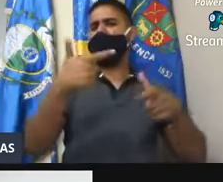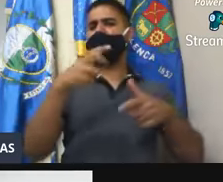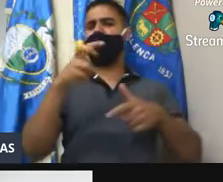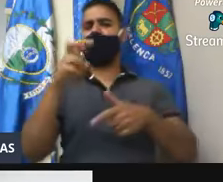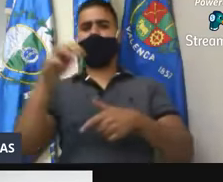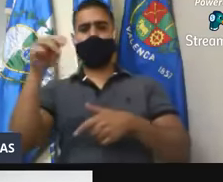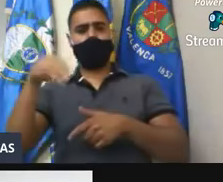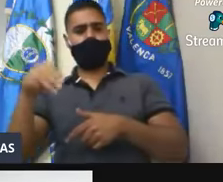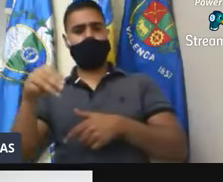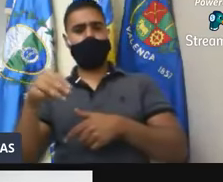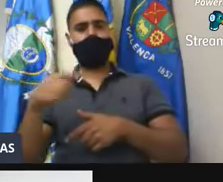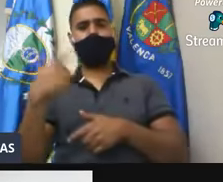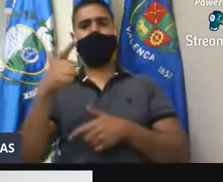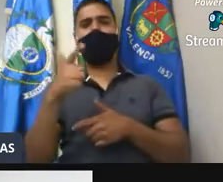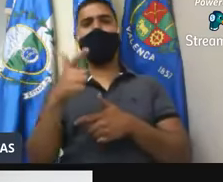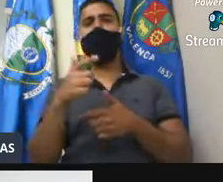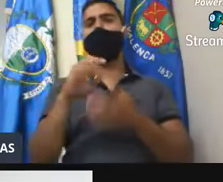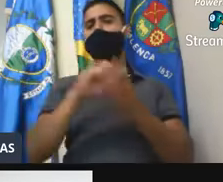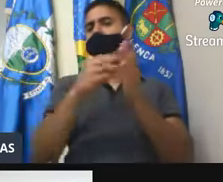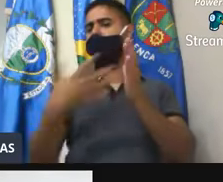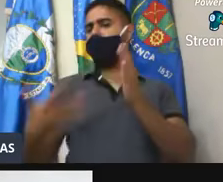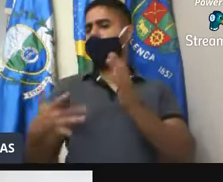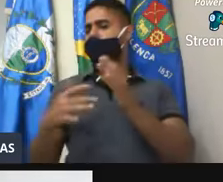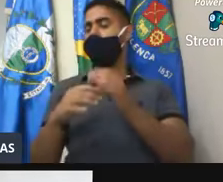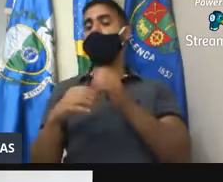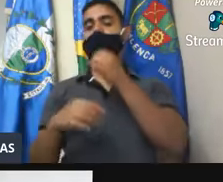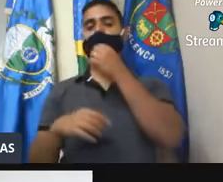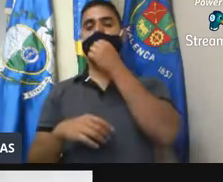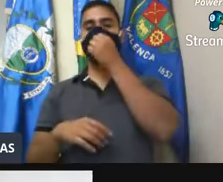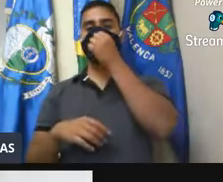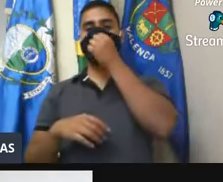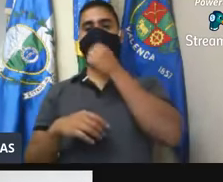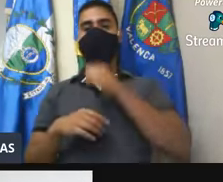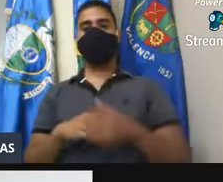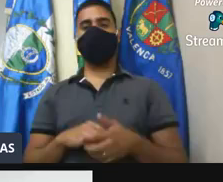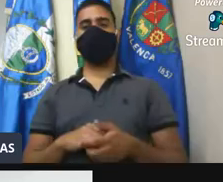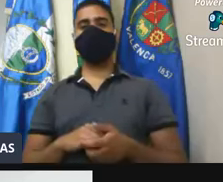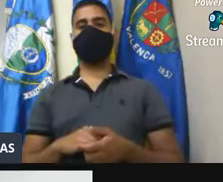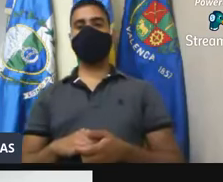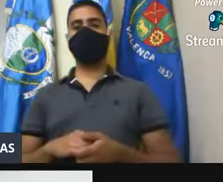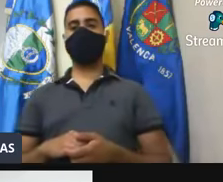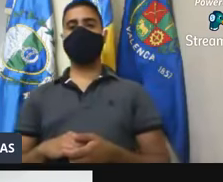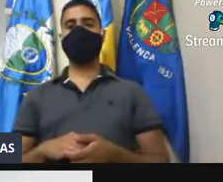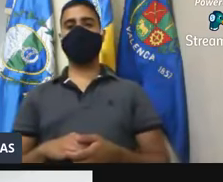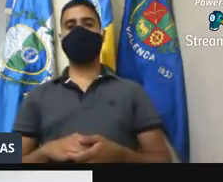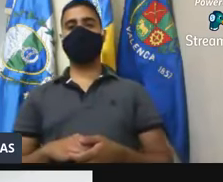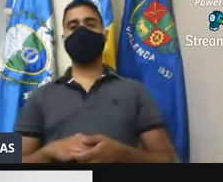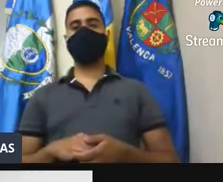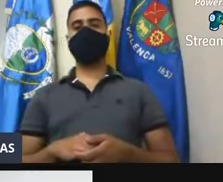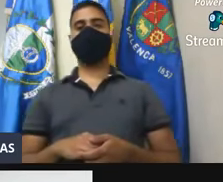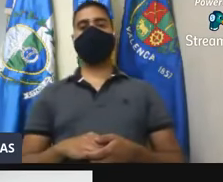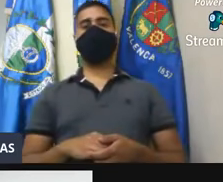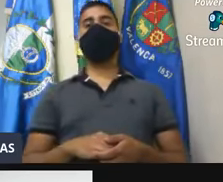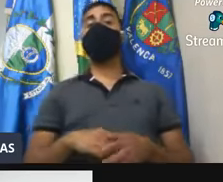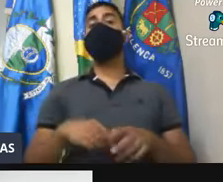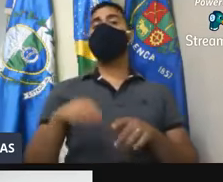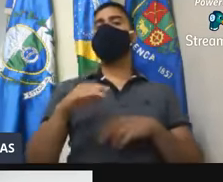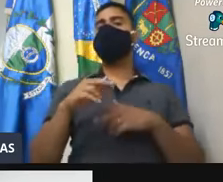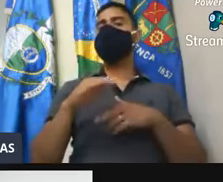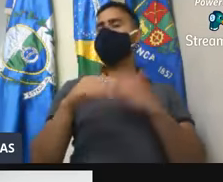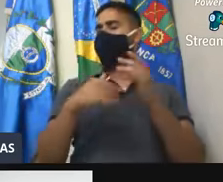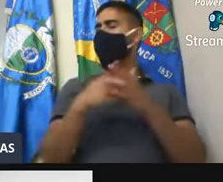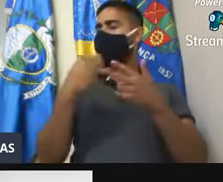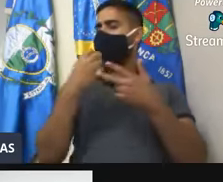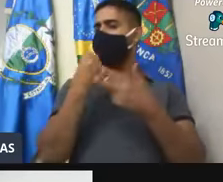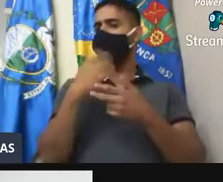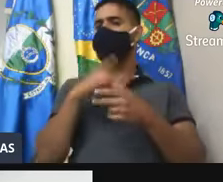para não tirar a característica da estação. Então, tudo isso vai ser resolvido, se tudo correr bem, com a reunião